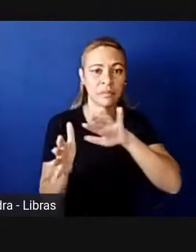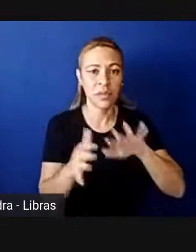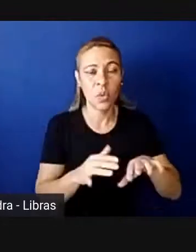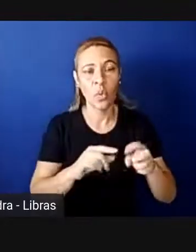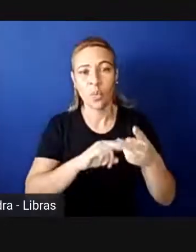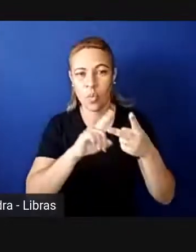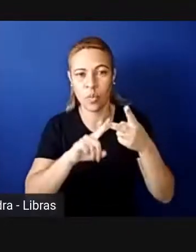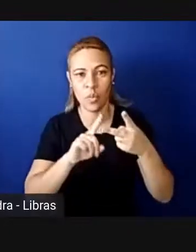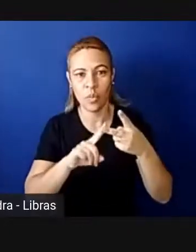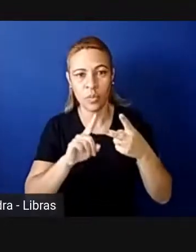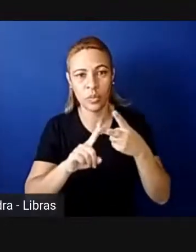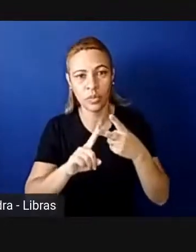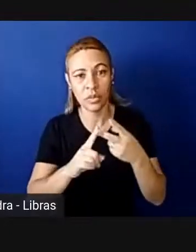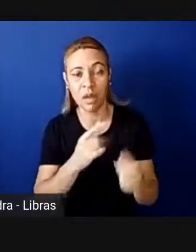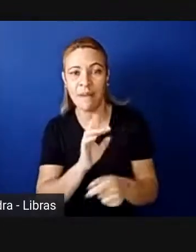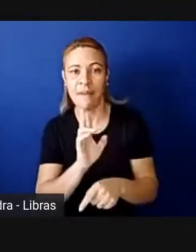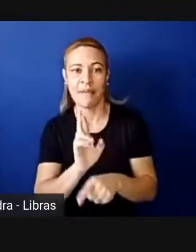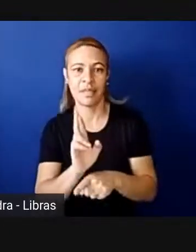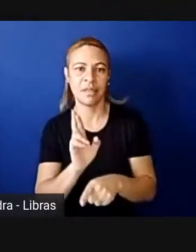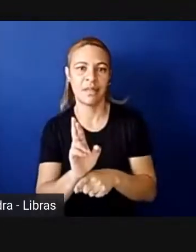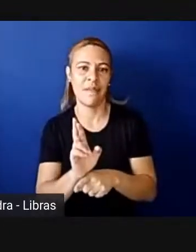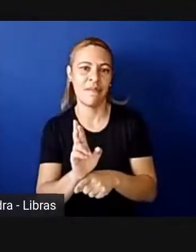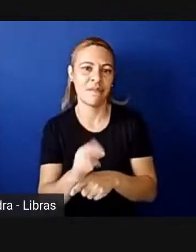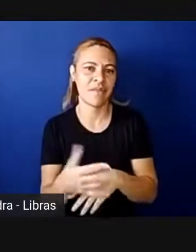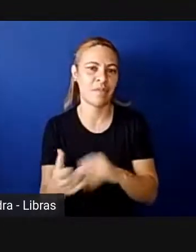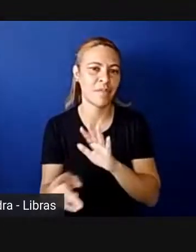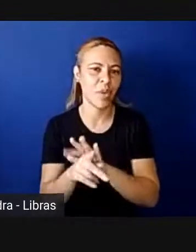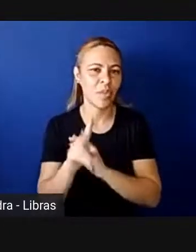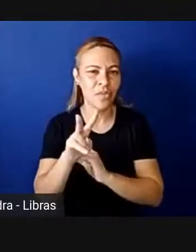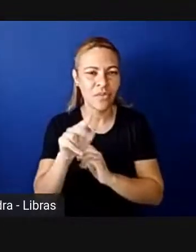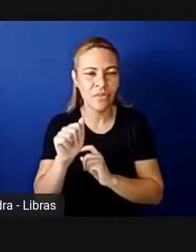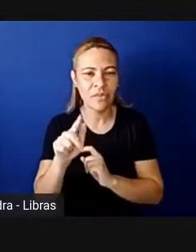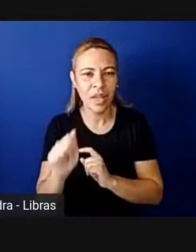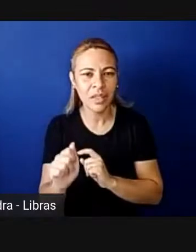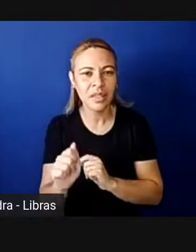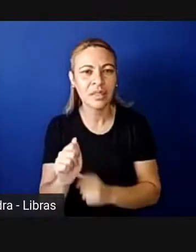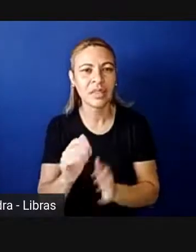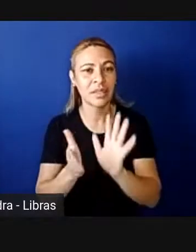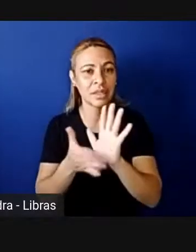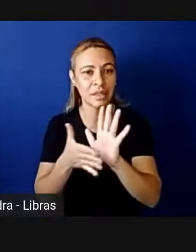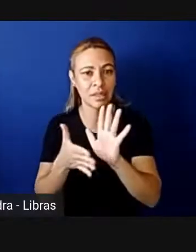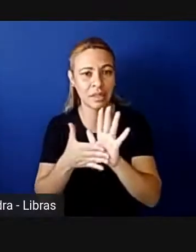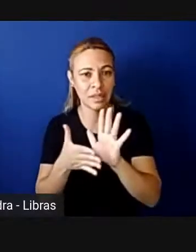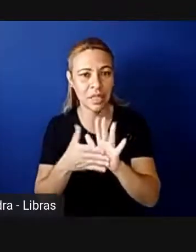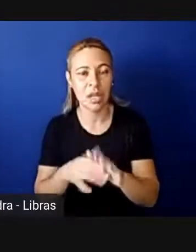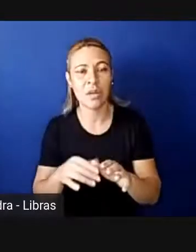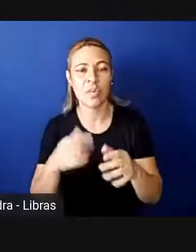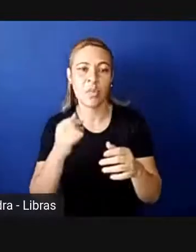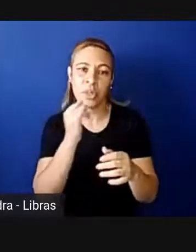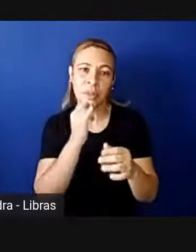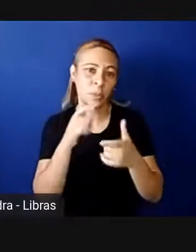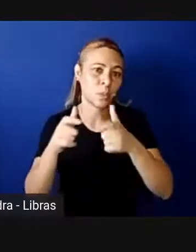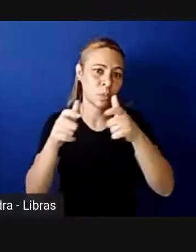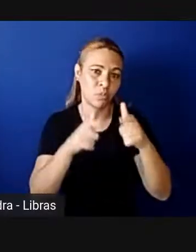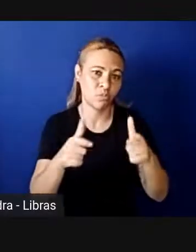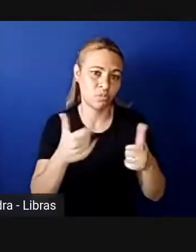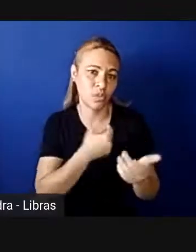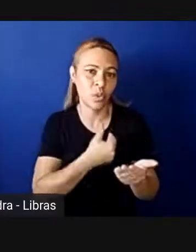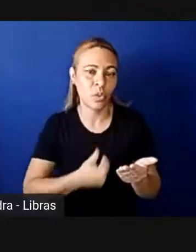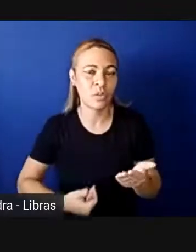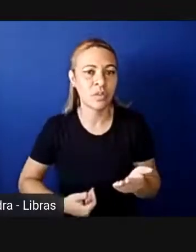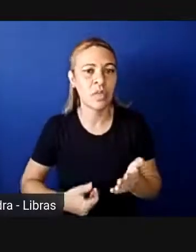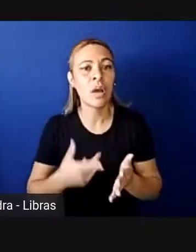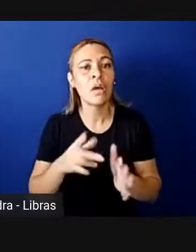é a reserva de vagas, né, quando você estabelece que de uma determinada casa legislativa, um determinado